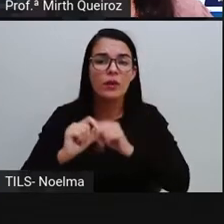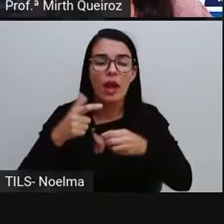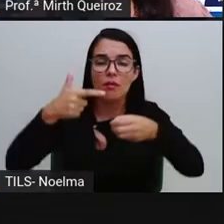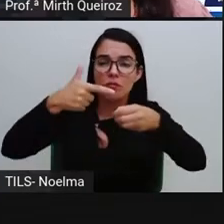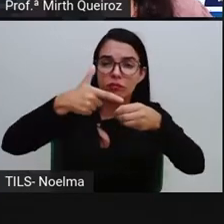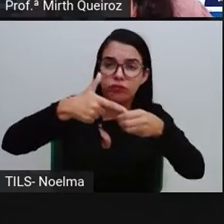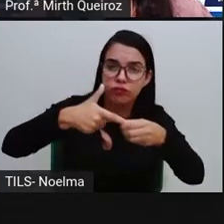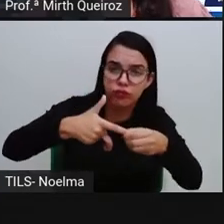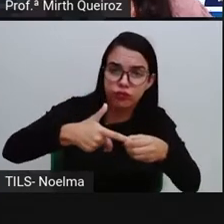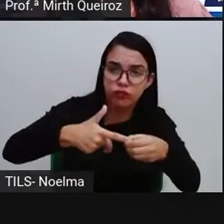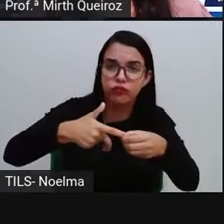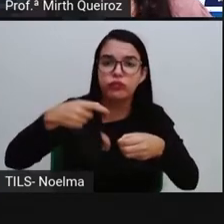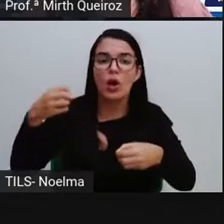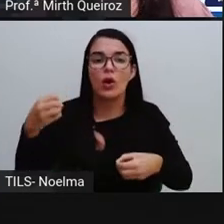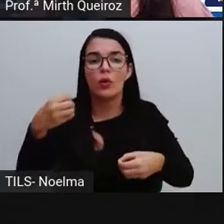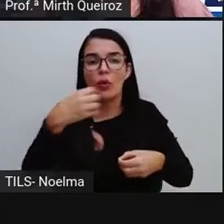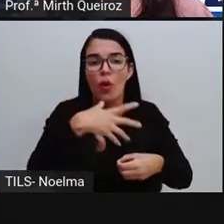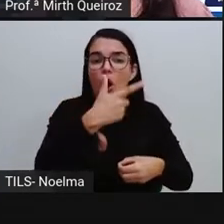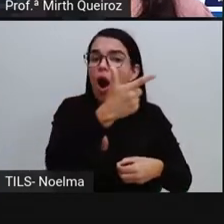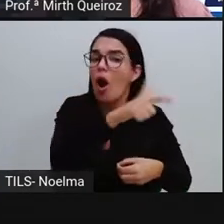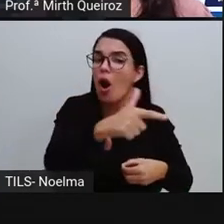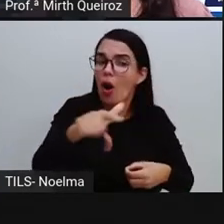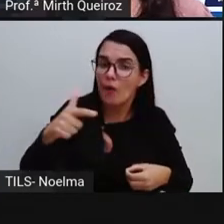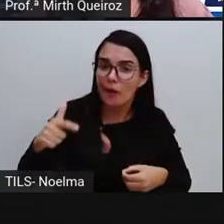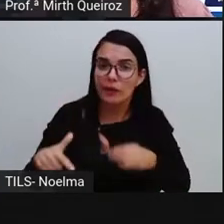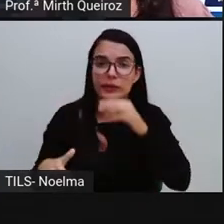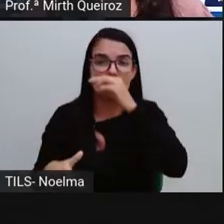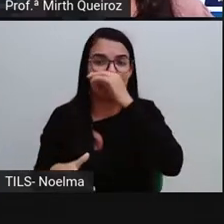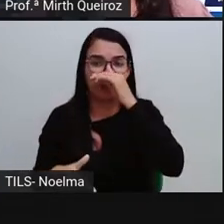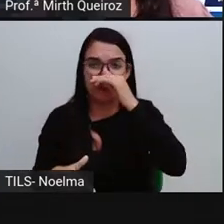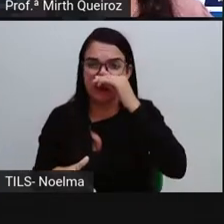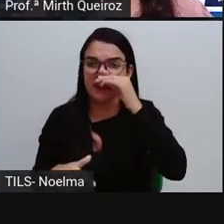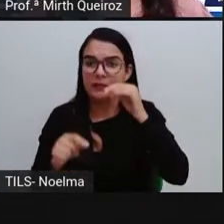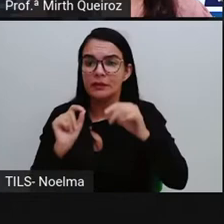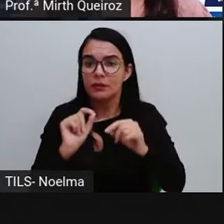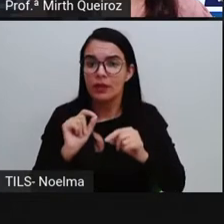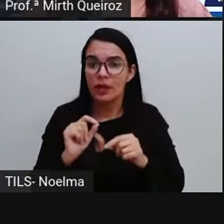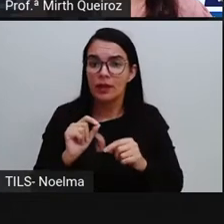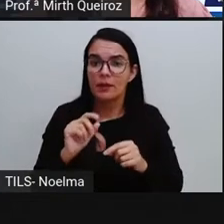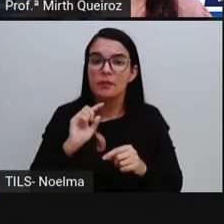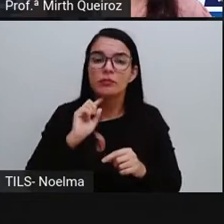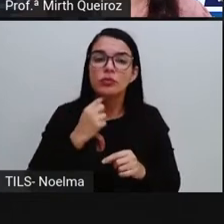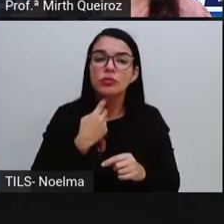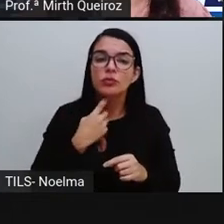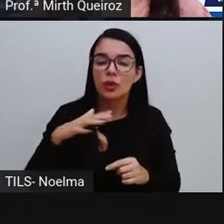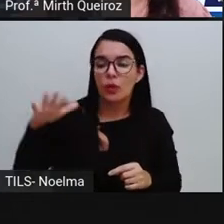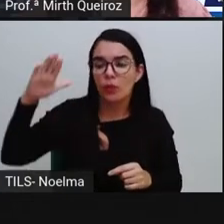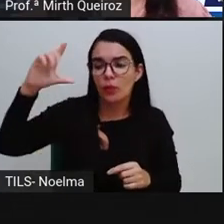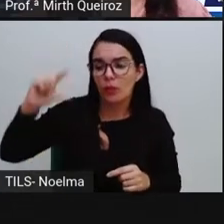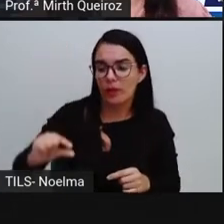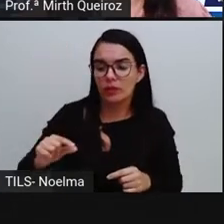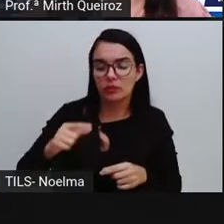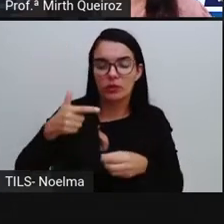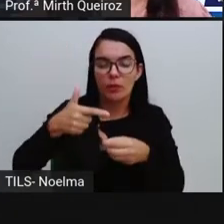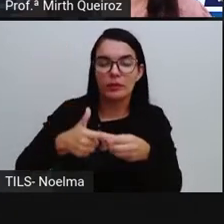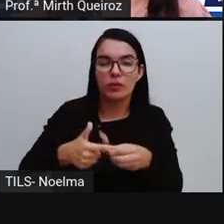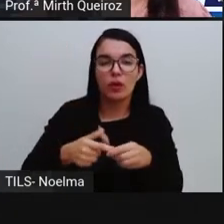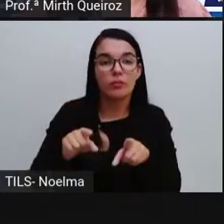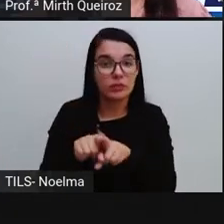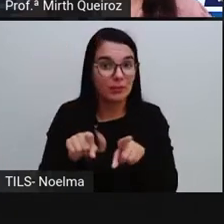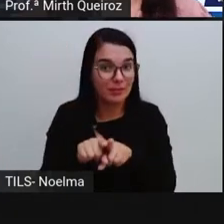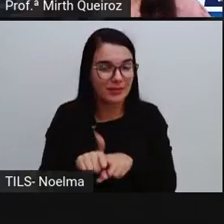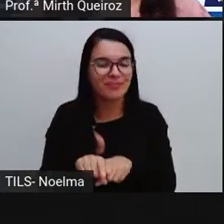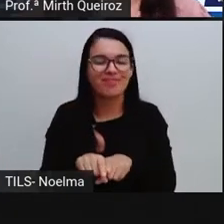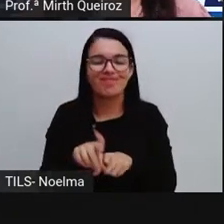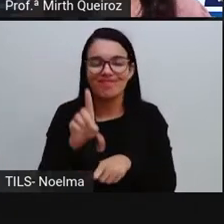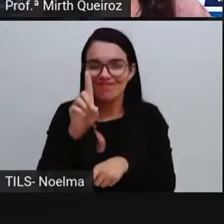venham a produzir combustíveis, de preferência aqueles que vão poluir menos do que o petróleo. Porque o petróleo, ele é